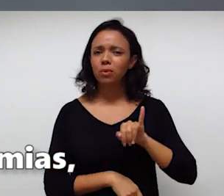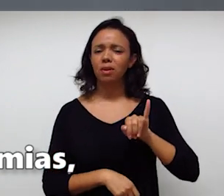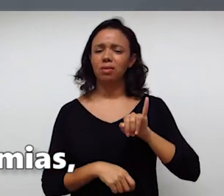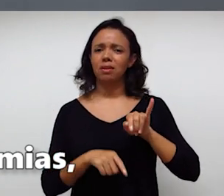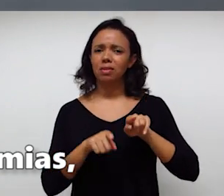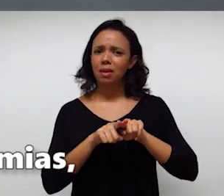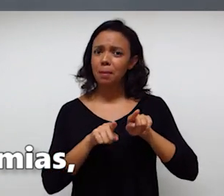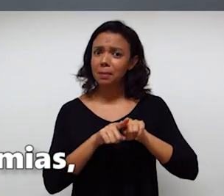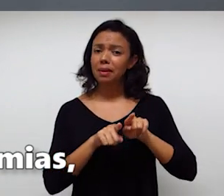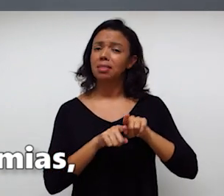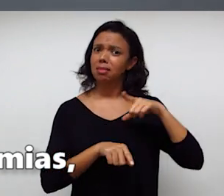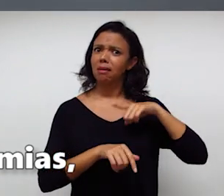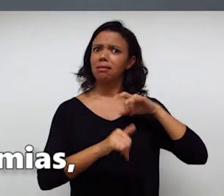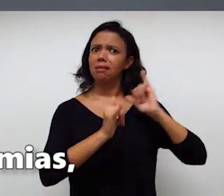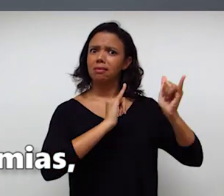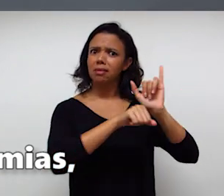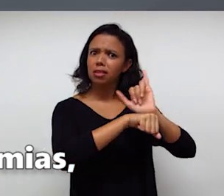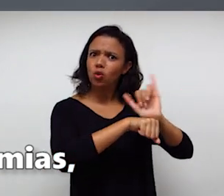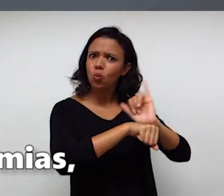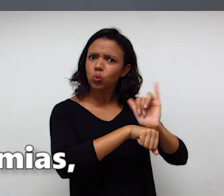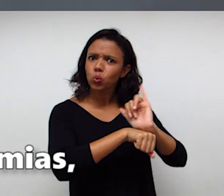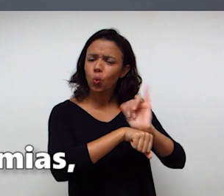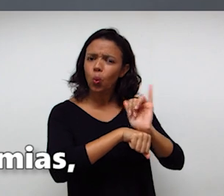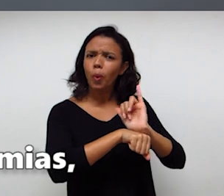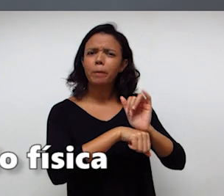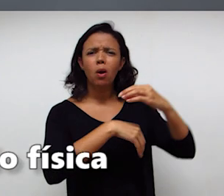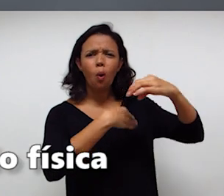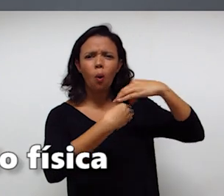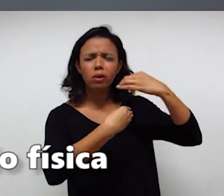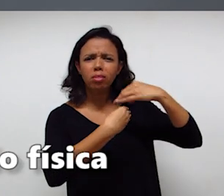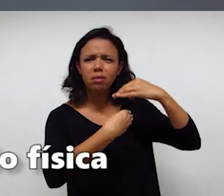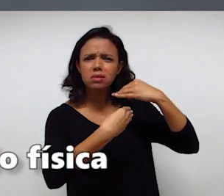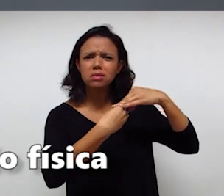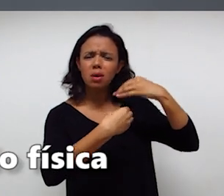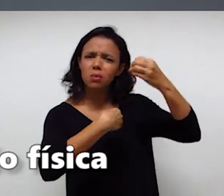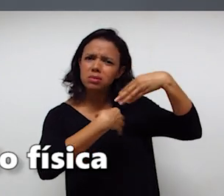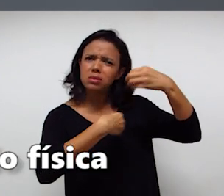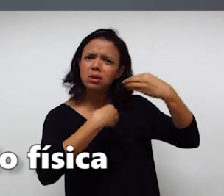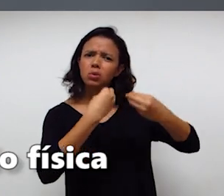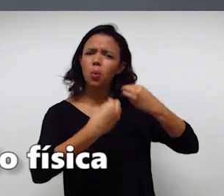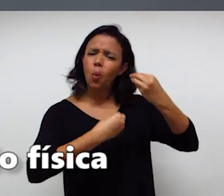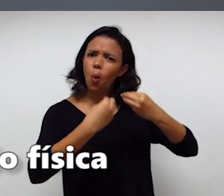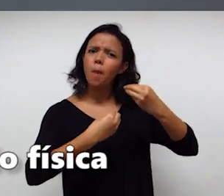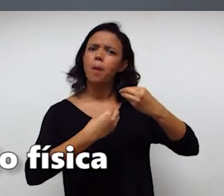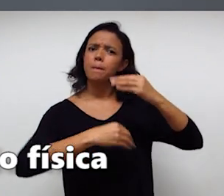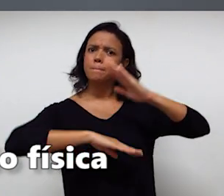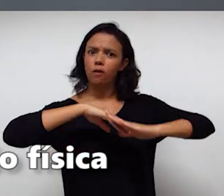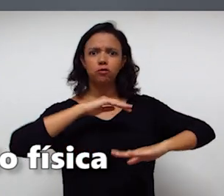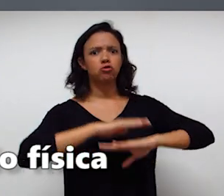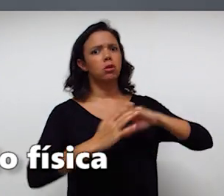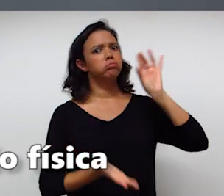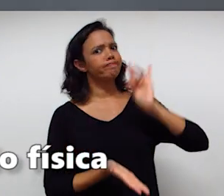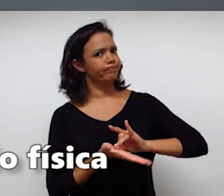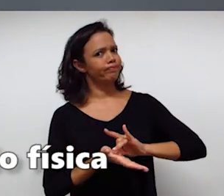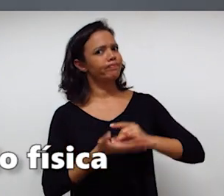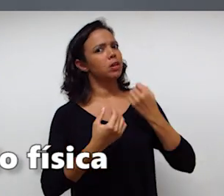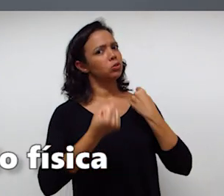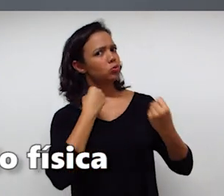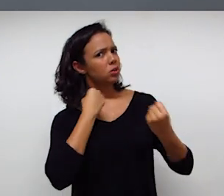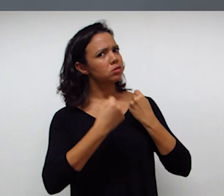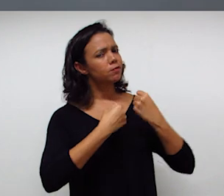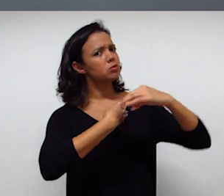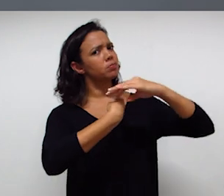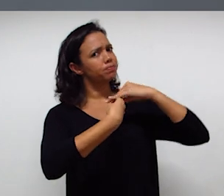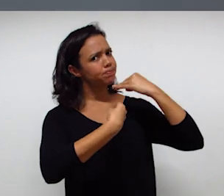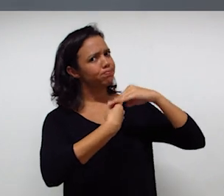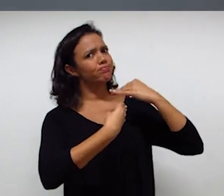online por academias. É bom você buscar um profissional regularizado de educação física